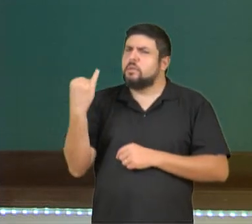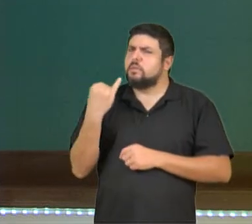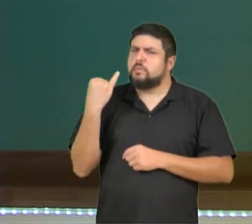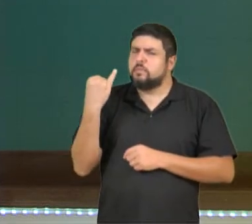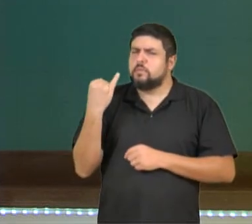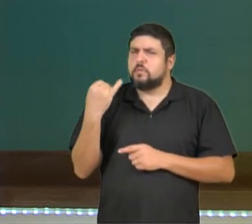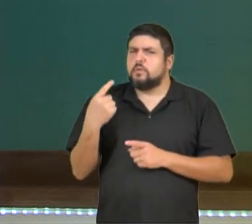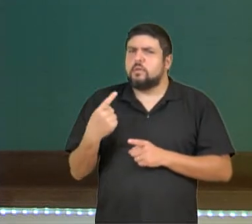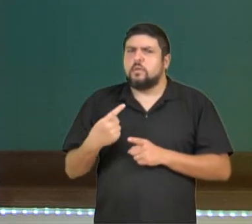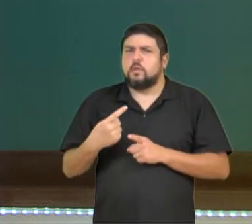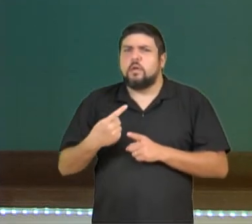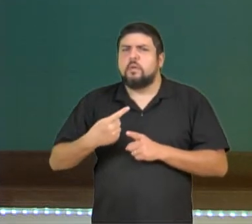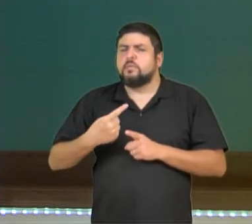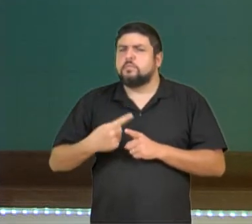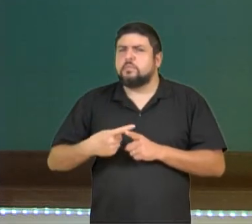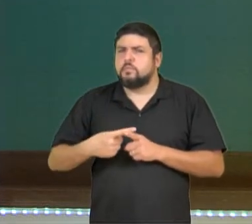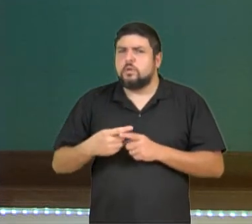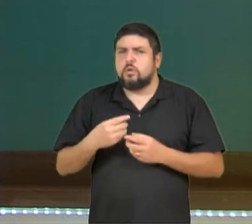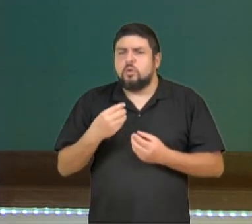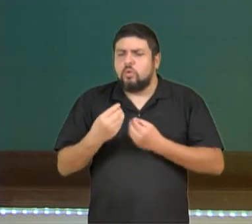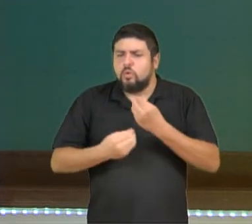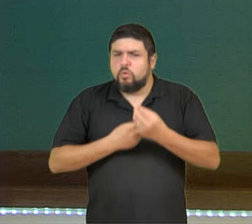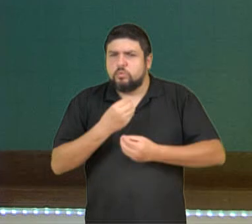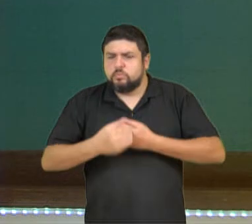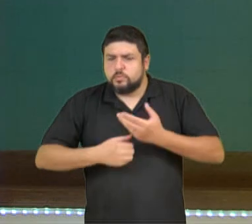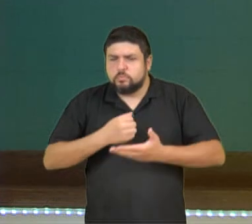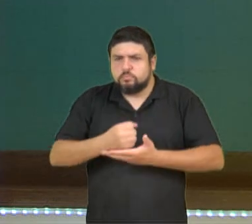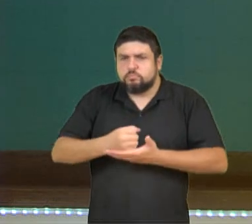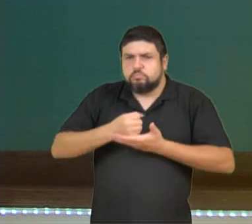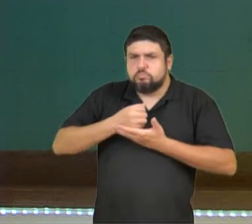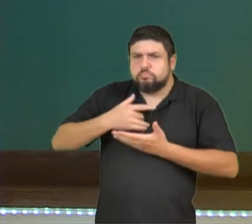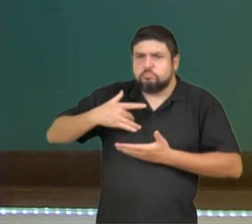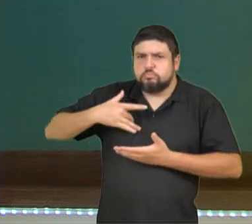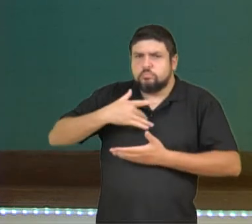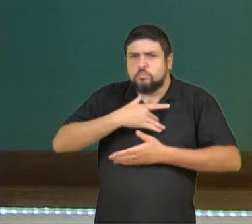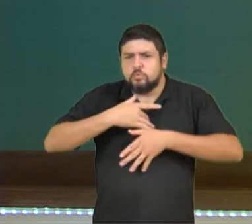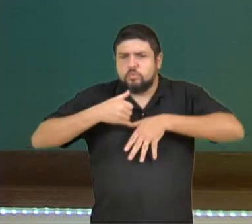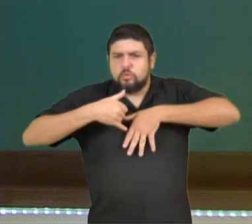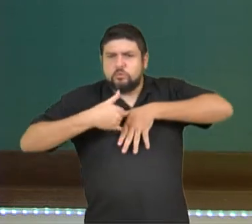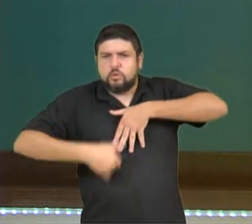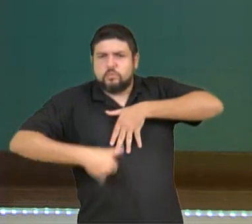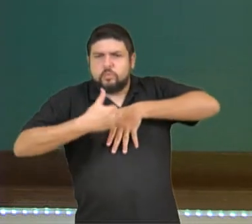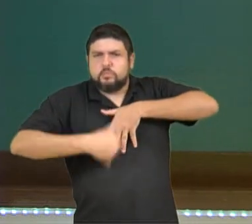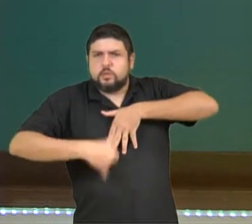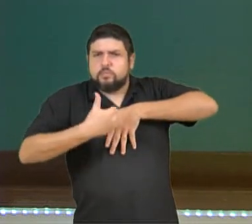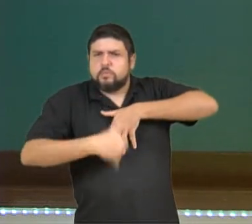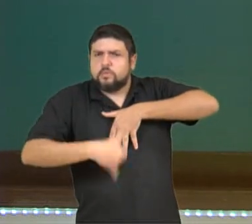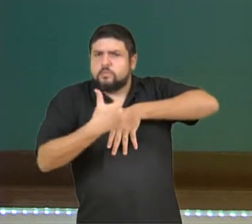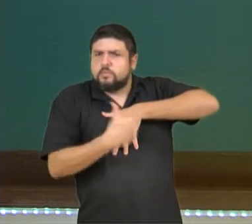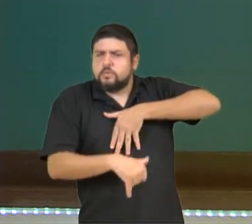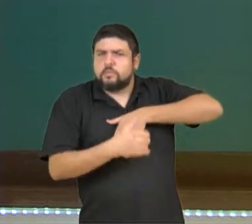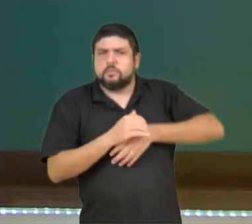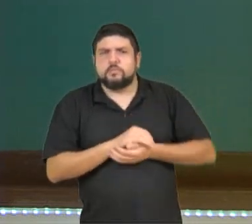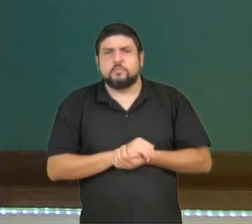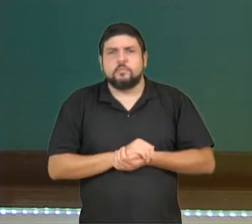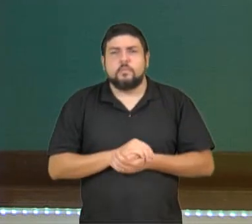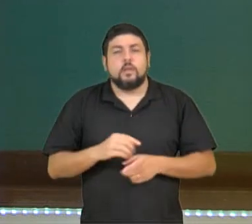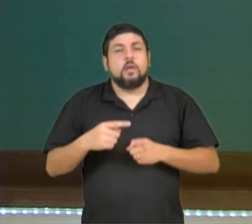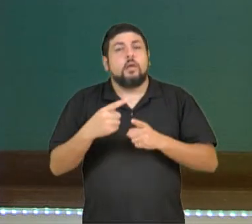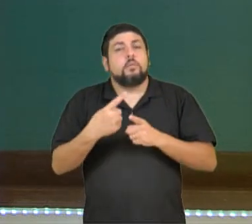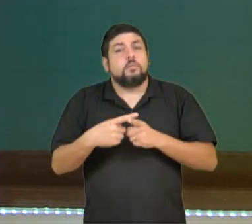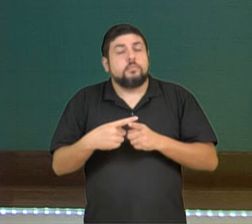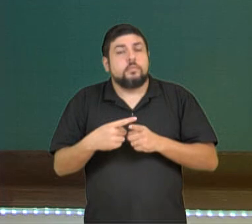Como que ela pode melhorar a saúde do sistema linfático? Porque através de uma prática de atividade física, a